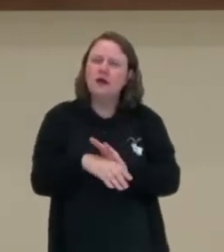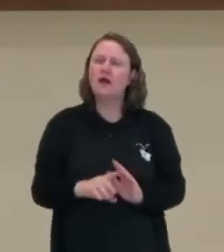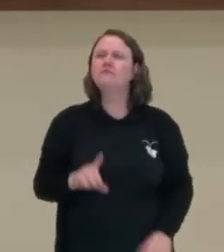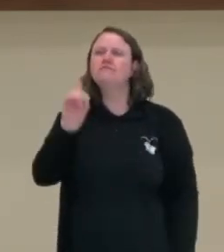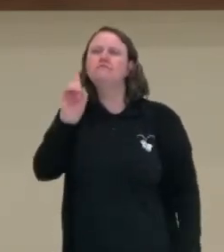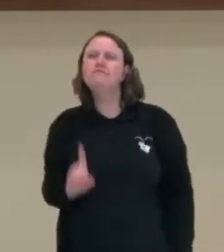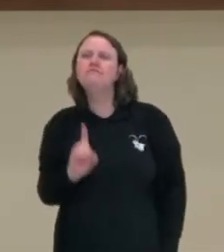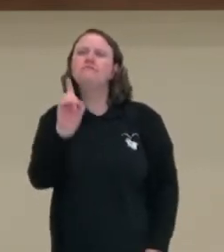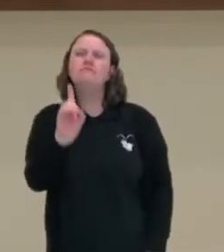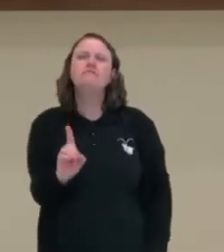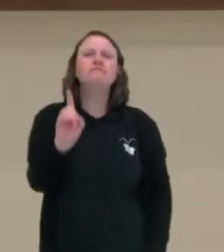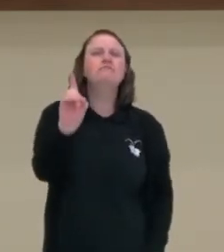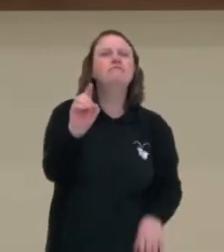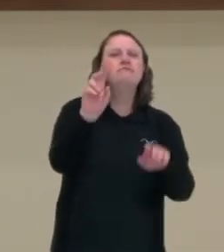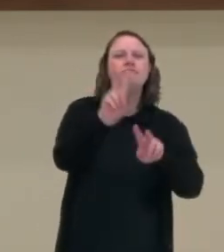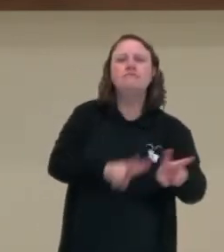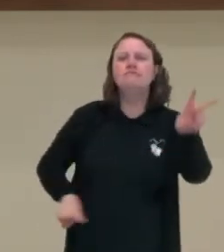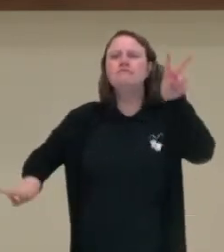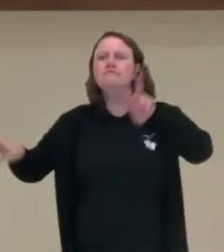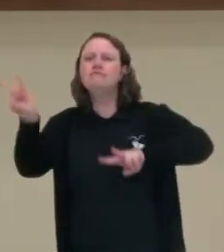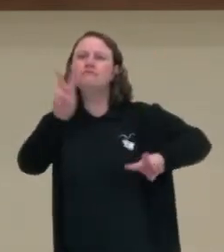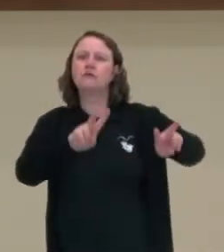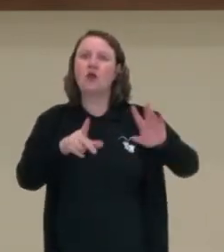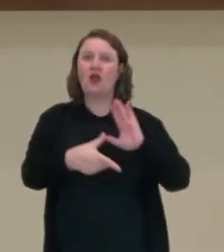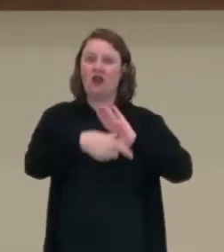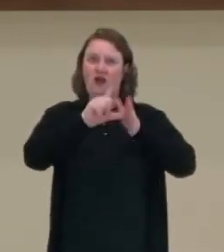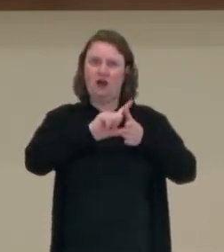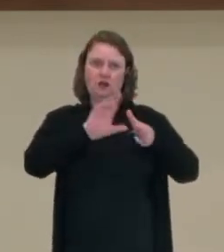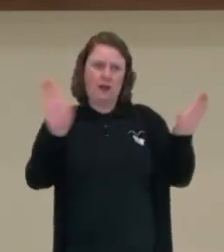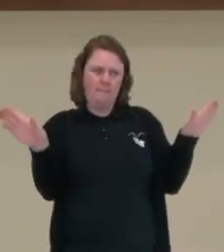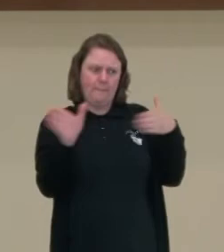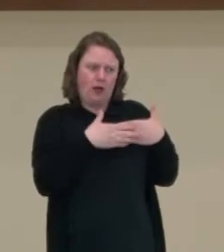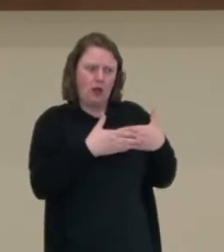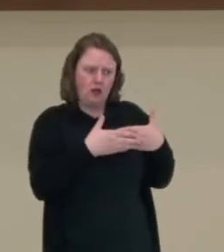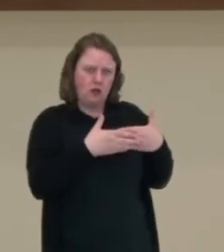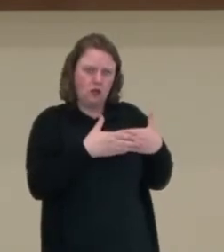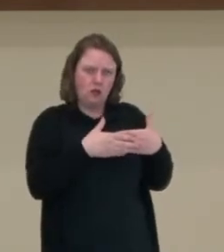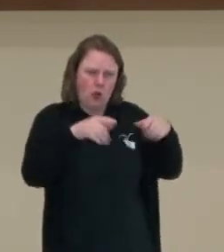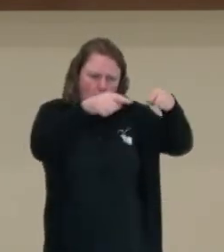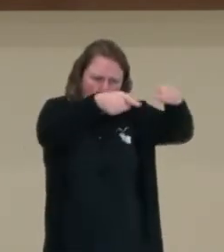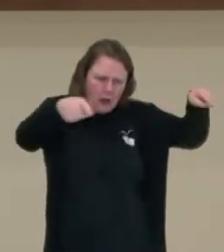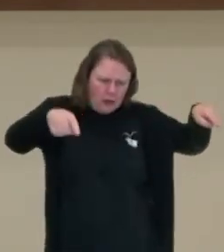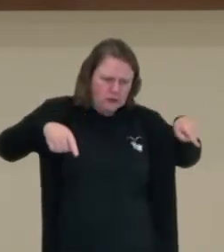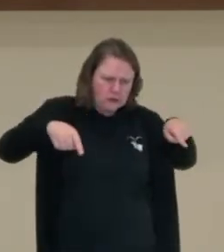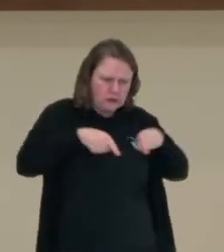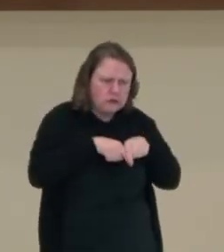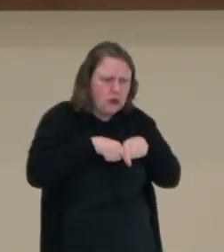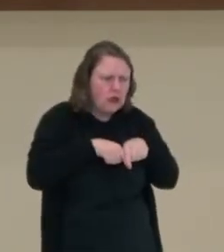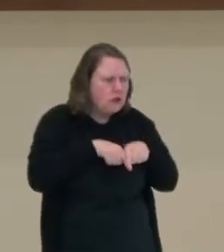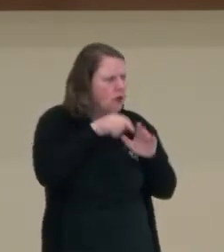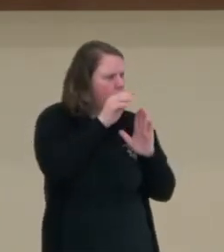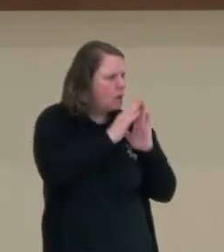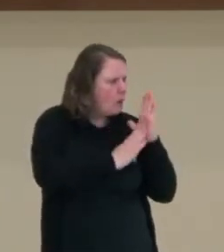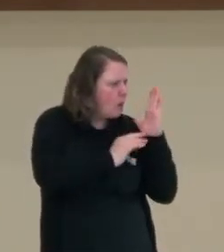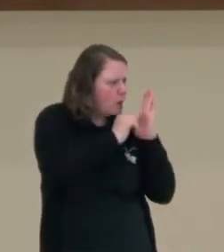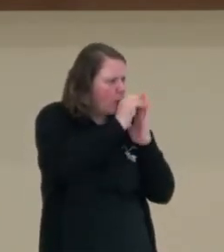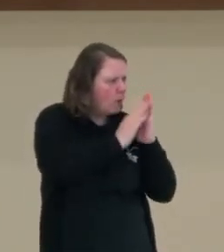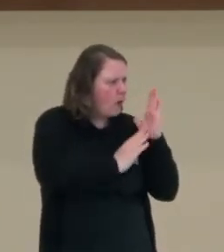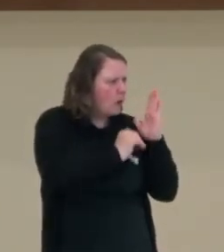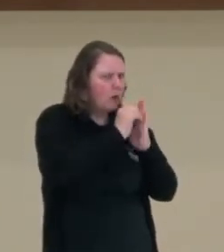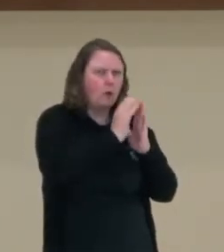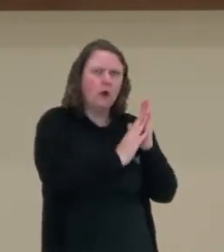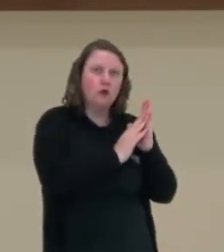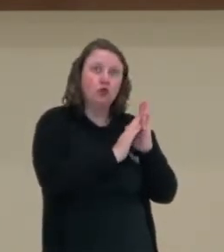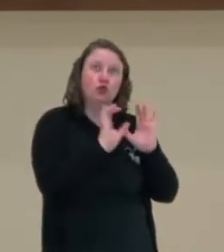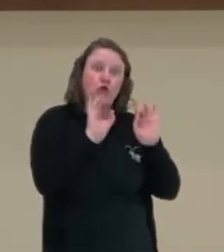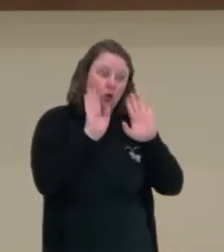ele estava preso, recluso, aos ateliês, aonde se pintavam as grandes obras de